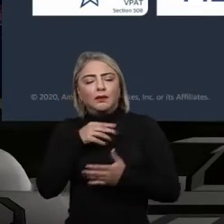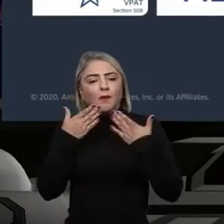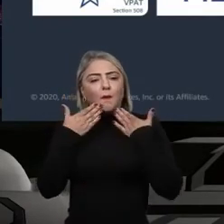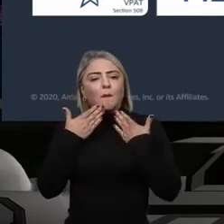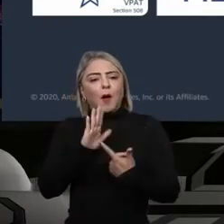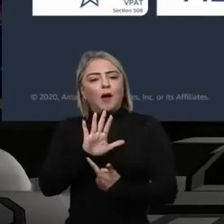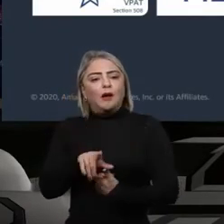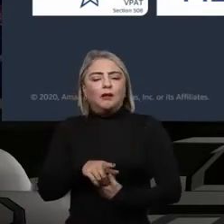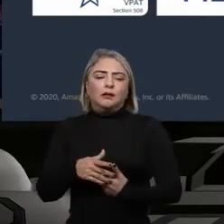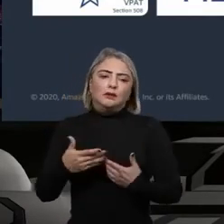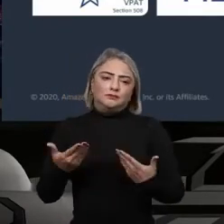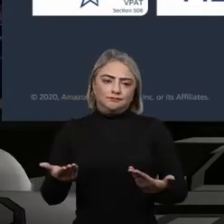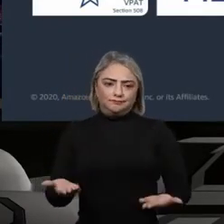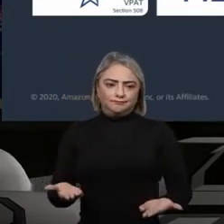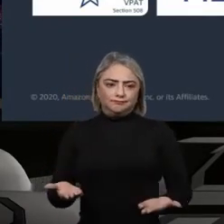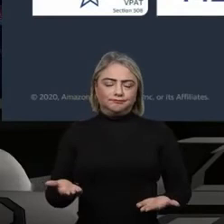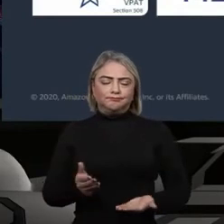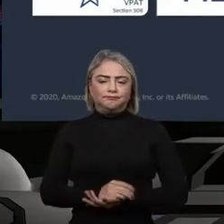que, poxa,